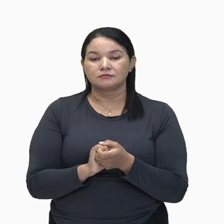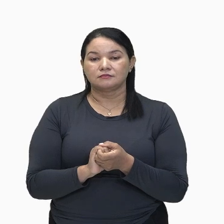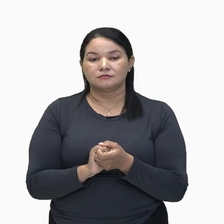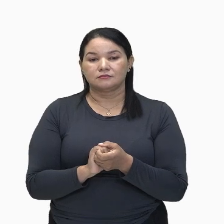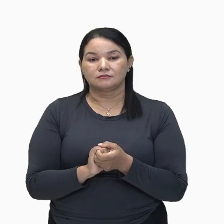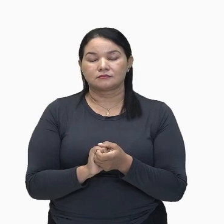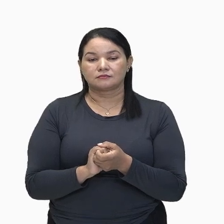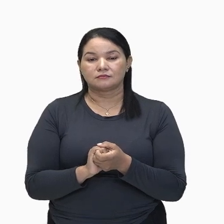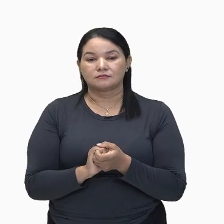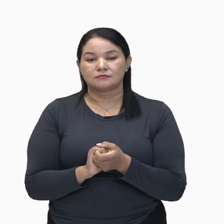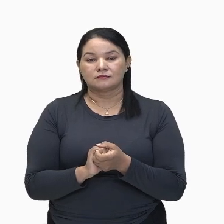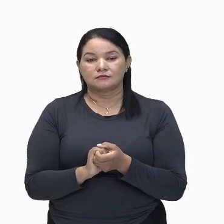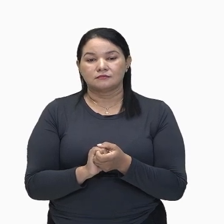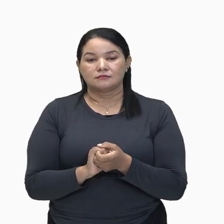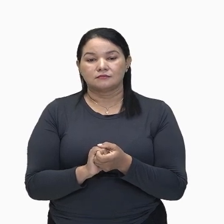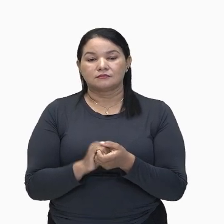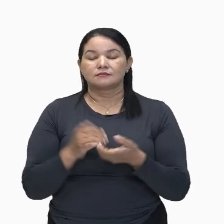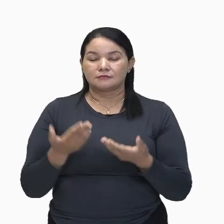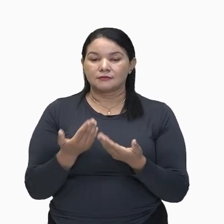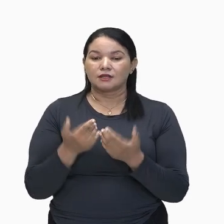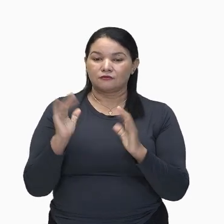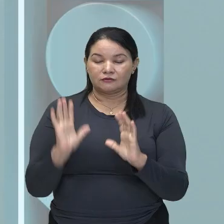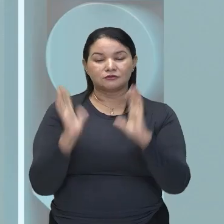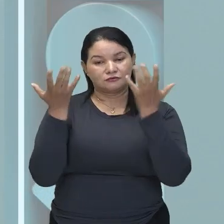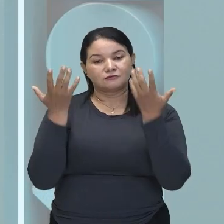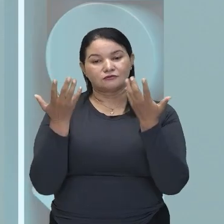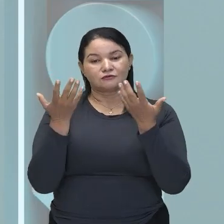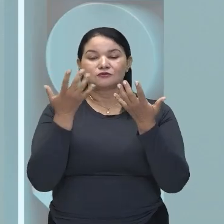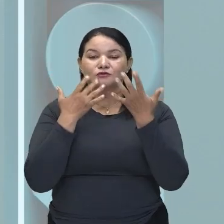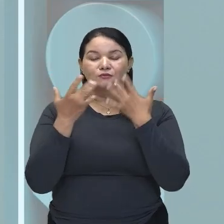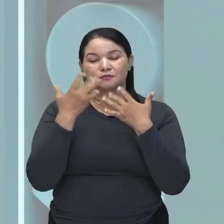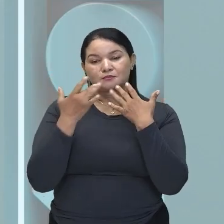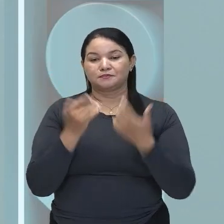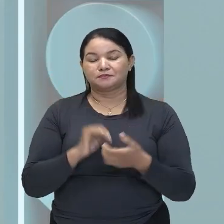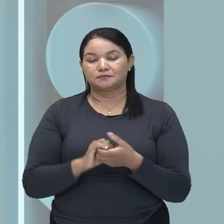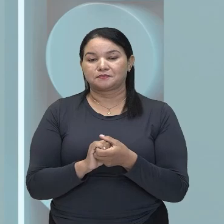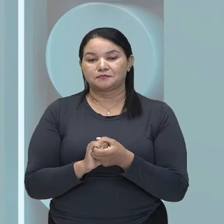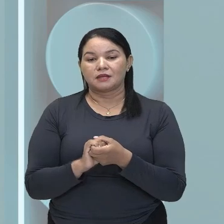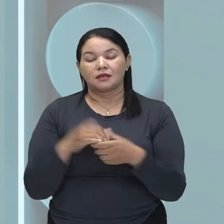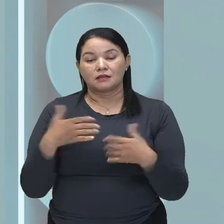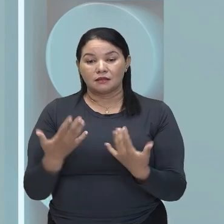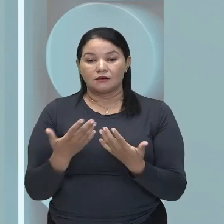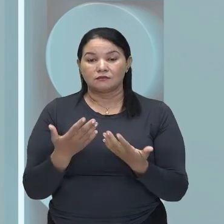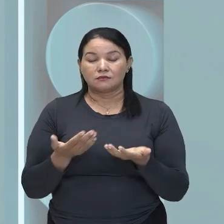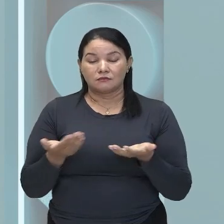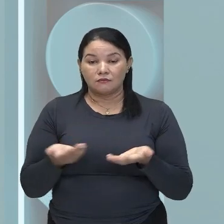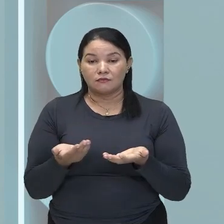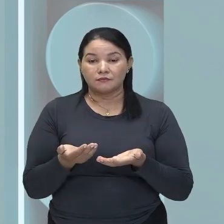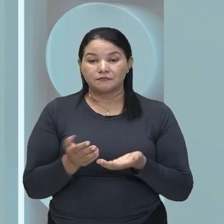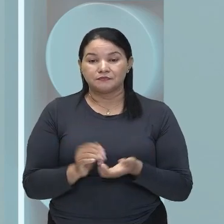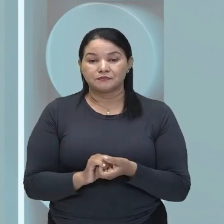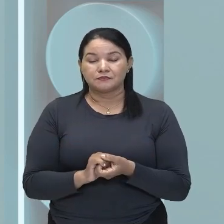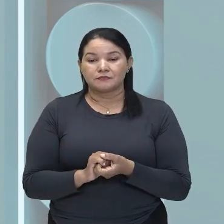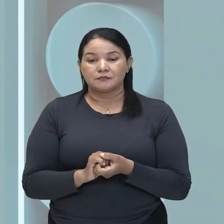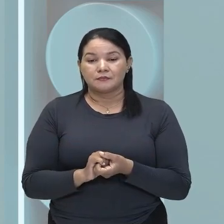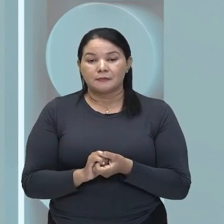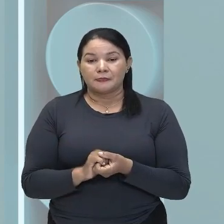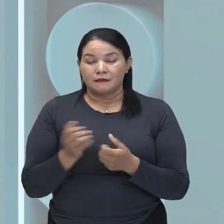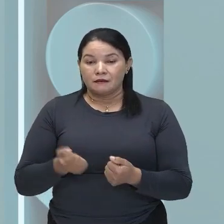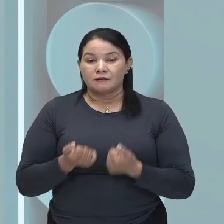Assim, É um festival de ópera. Então, Como foi falado para vocês, Uma ópera é um evento